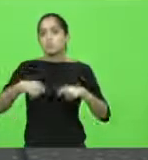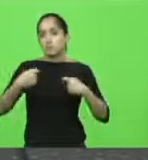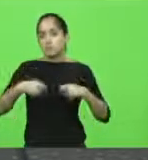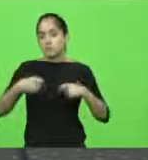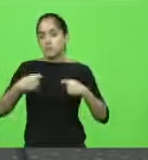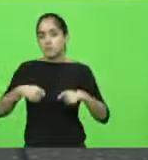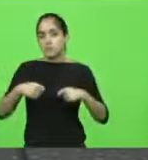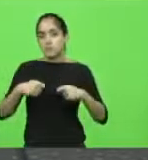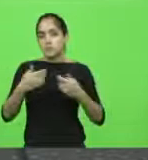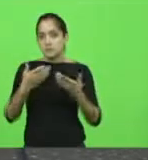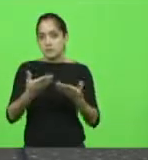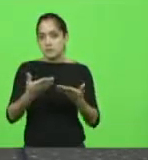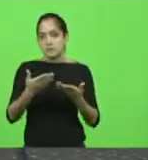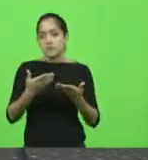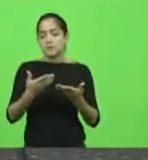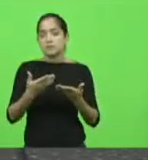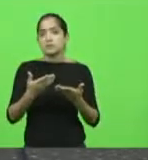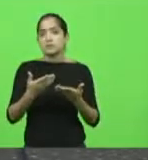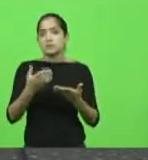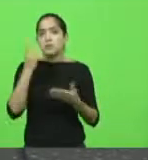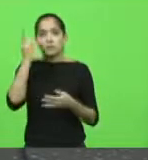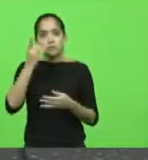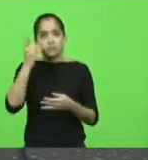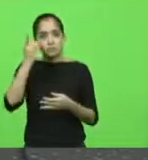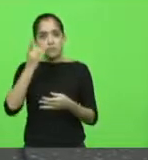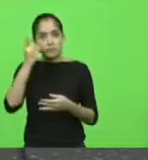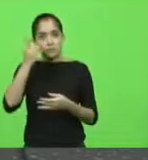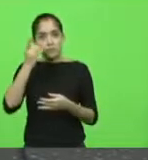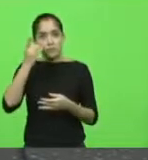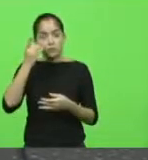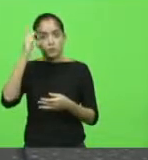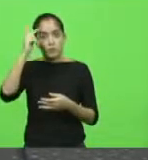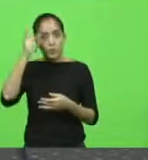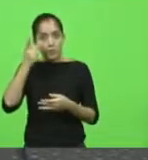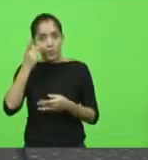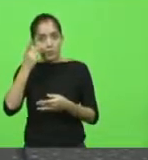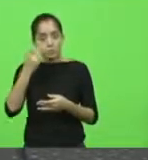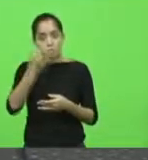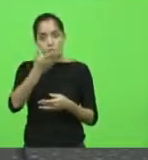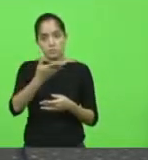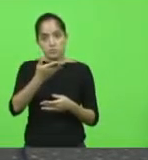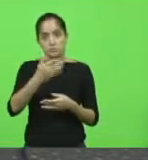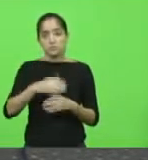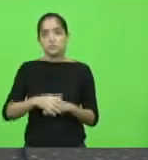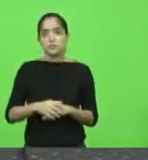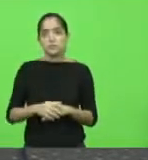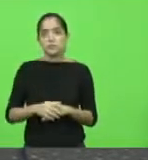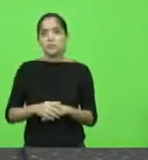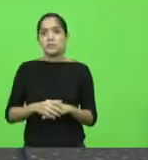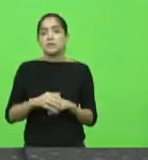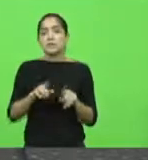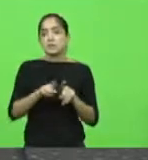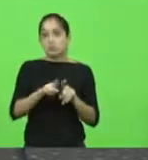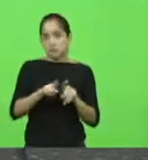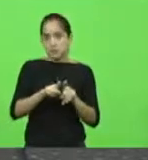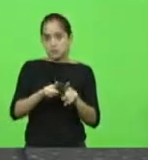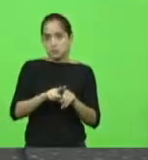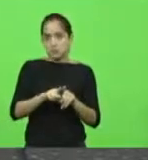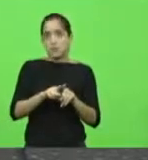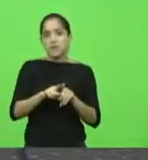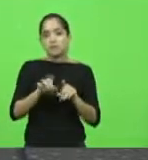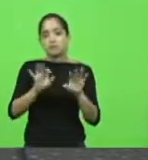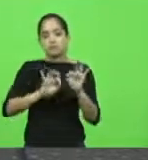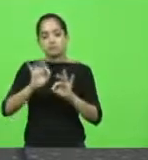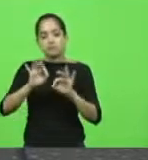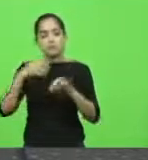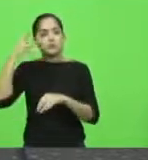deputado Milton Robos, deputado, sua manifestação também foi muito didática, deputado